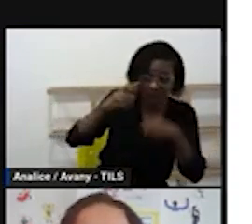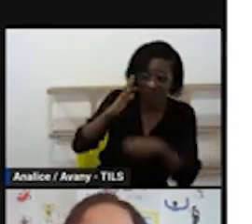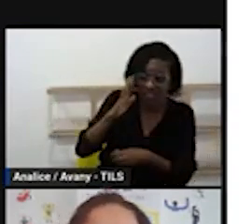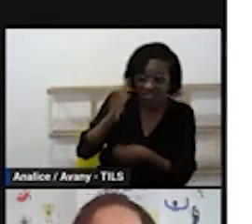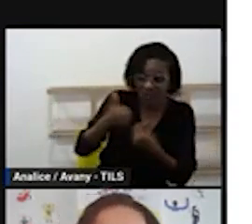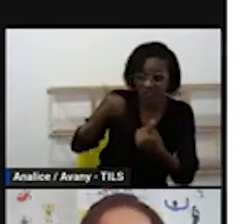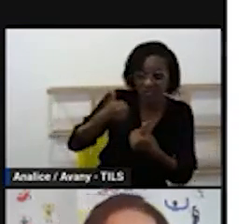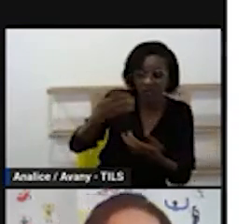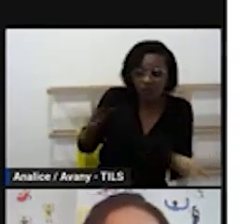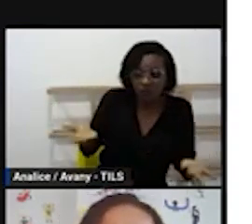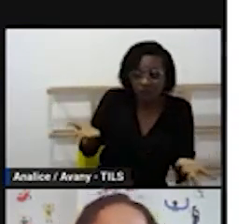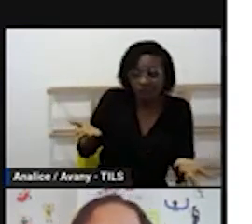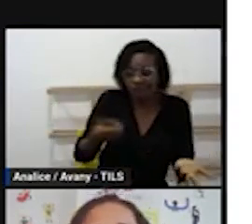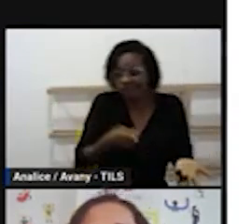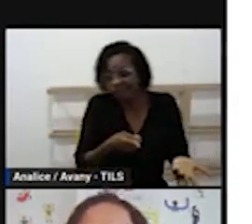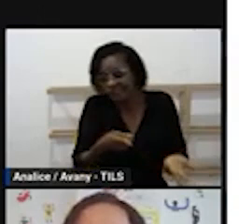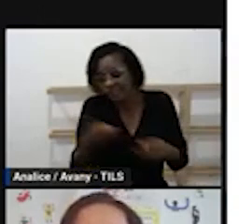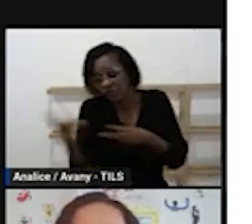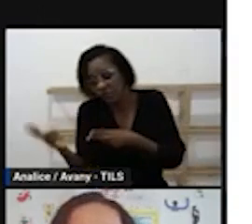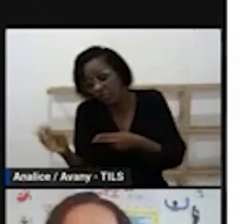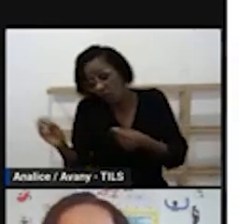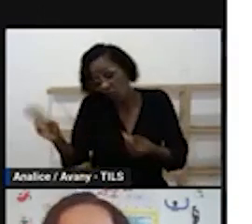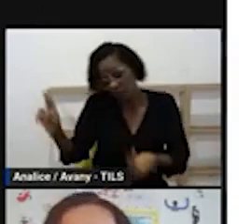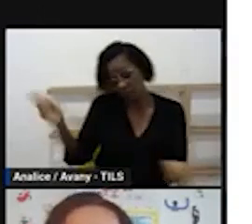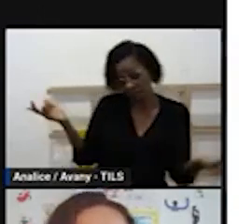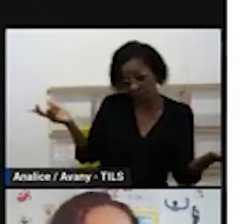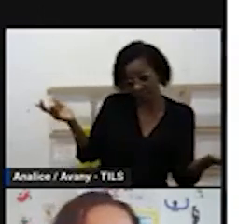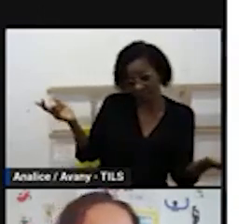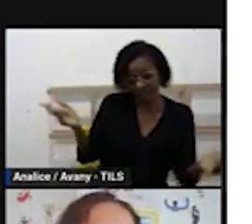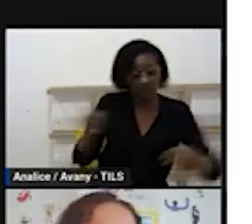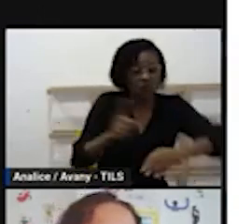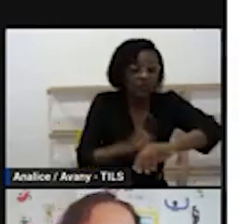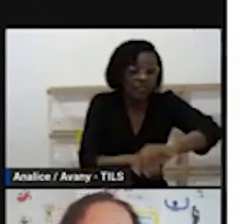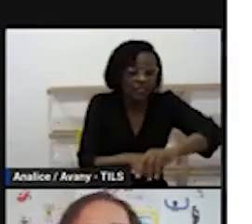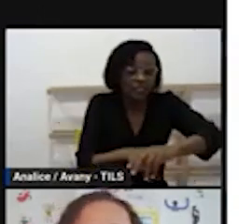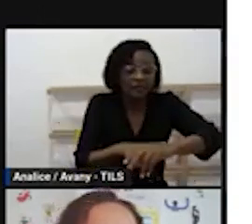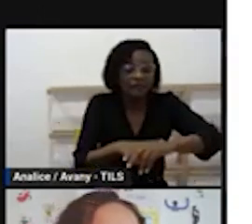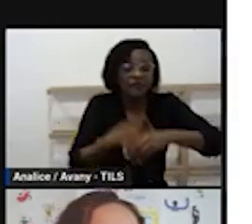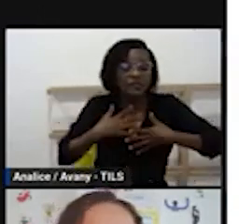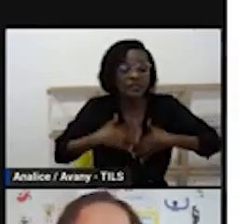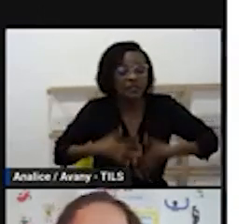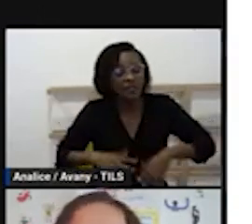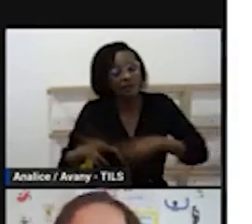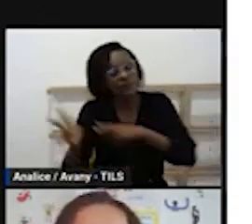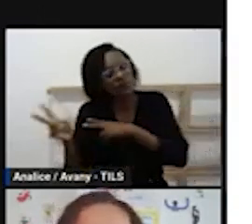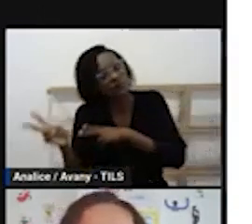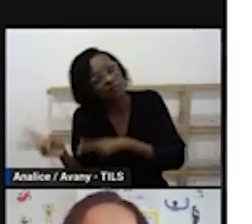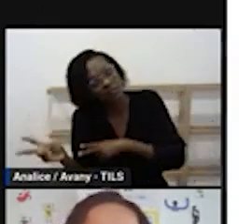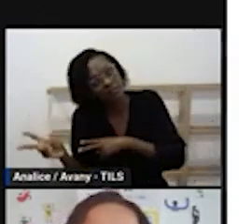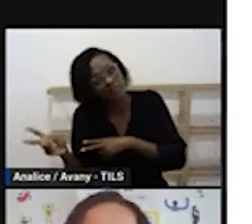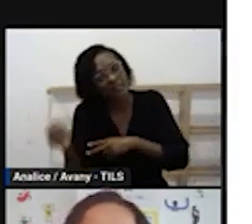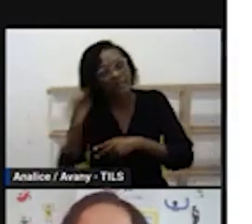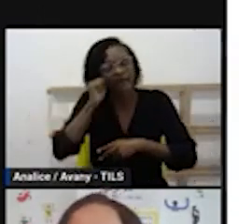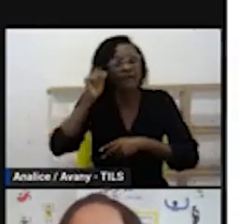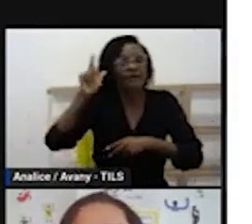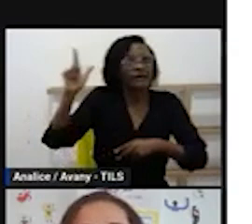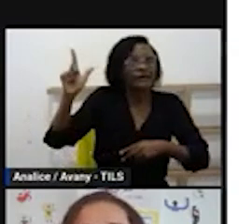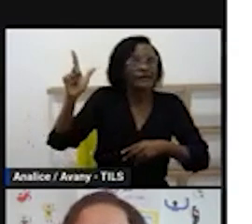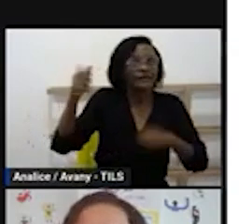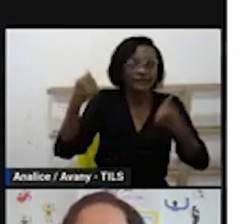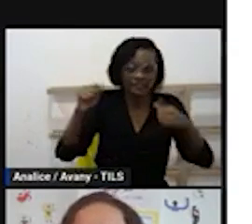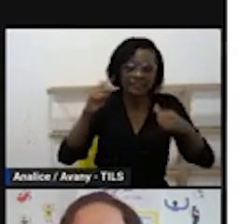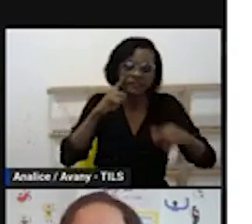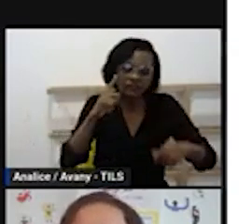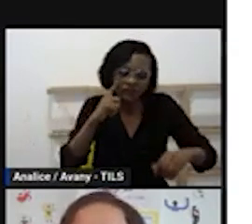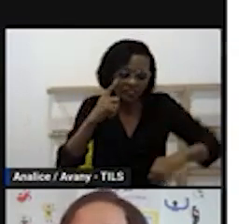fazer enquanto os outros estão dormindo qual vai ser esse tempo de descanso né? qual vai ser o momento de despertar desse descanso que